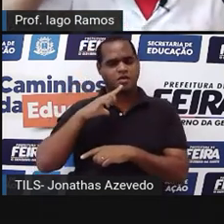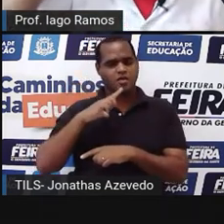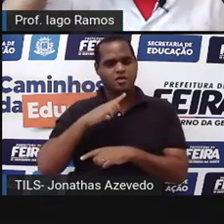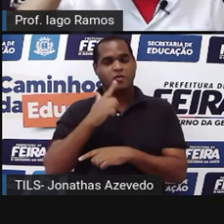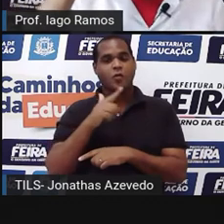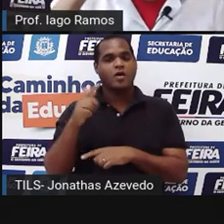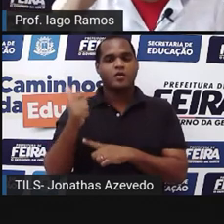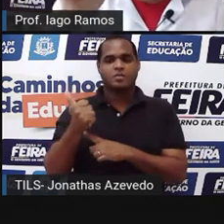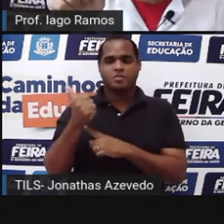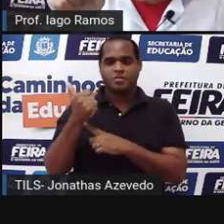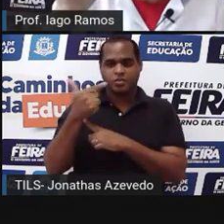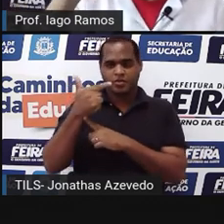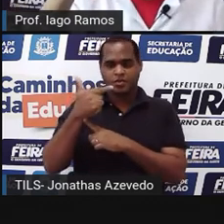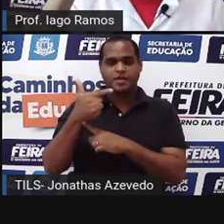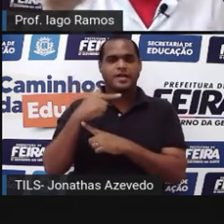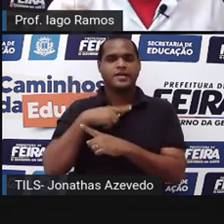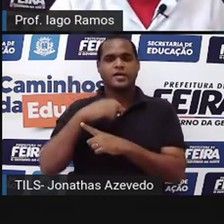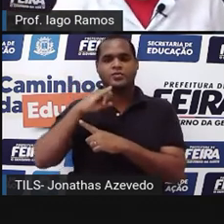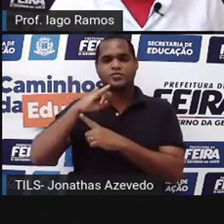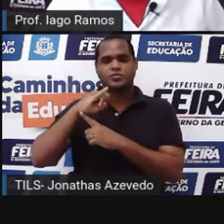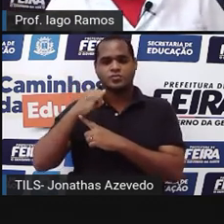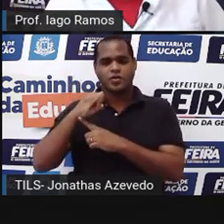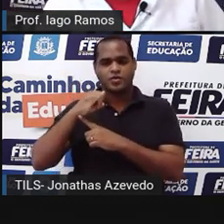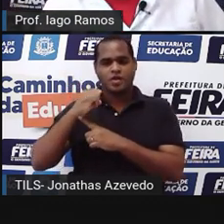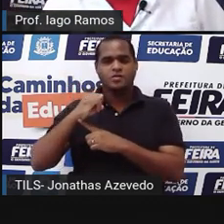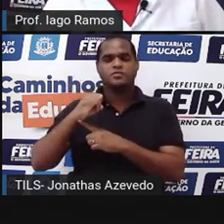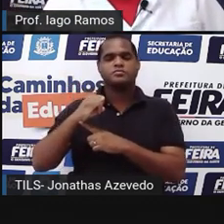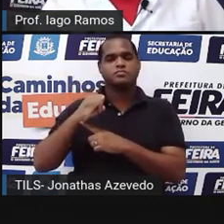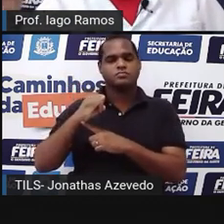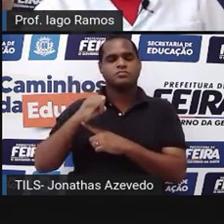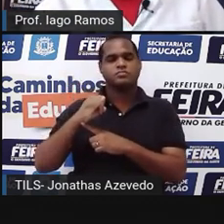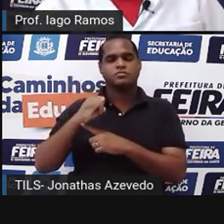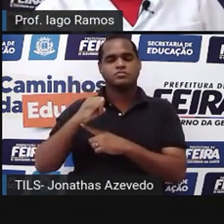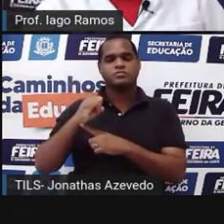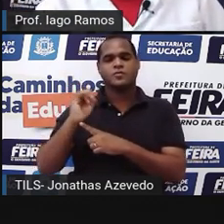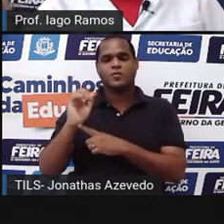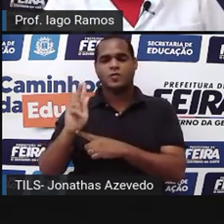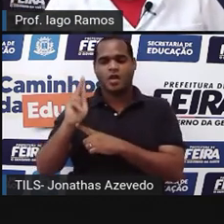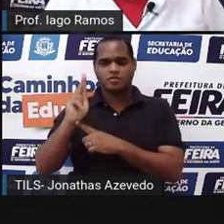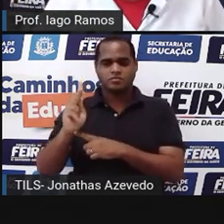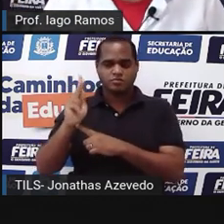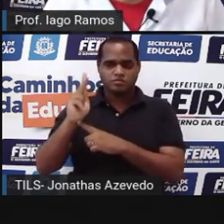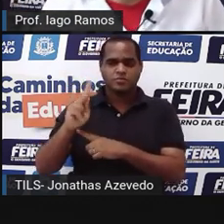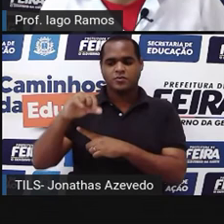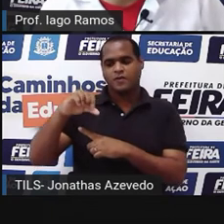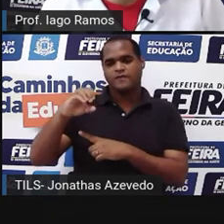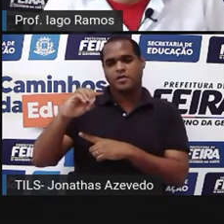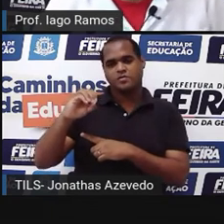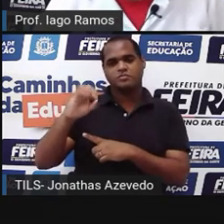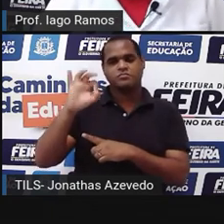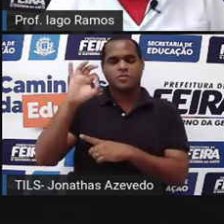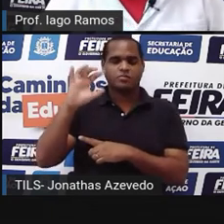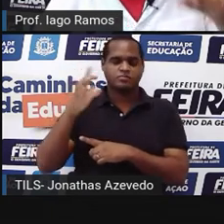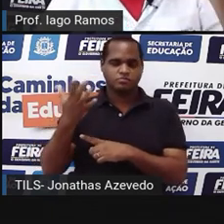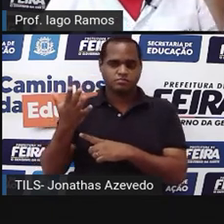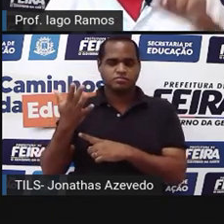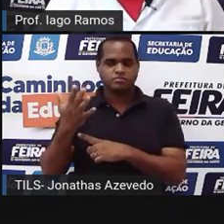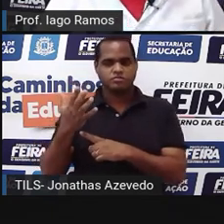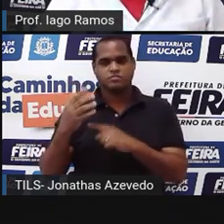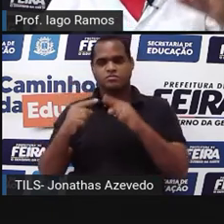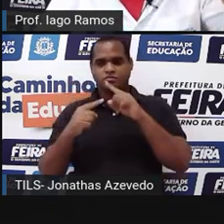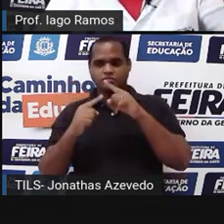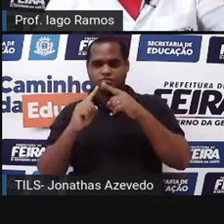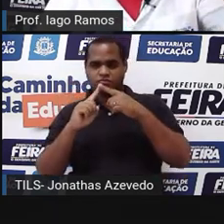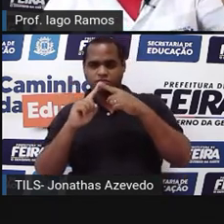eu tenho um formado no J 37 graus e o K formado no K que é 90. então esses três